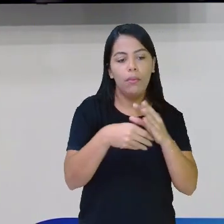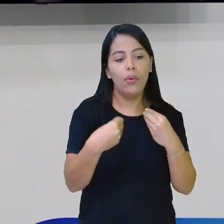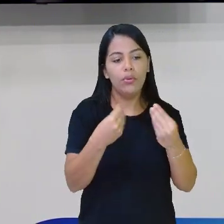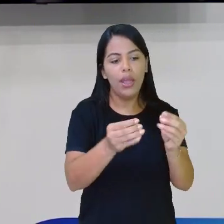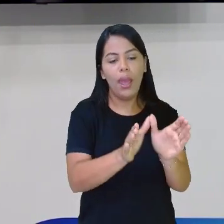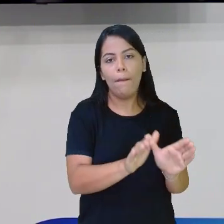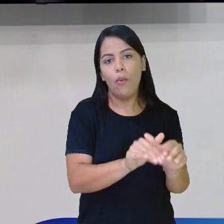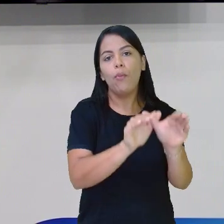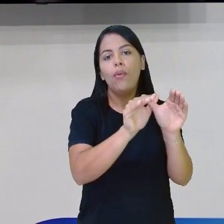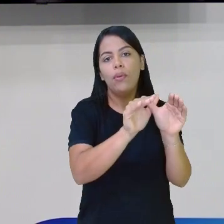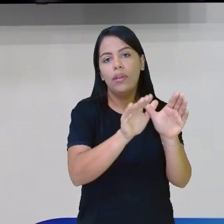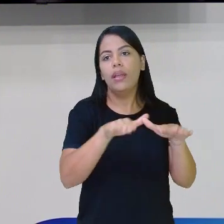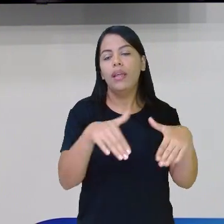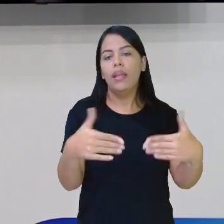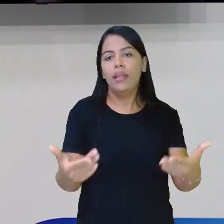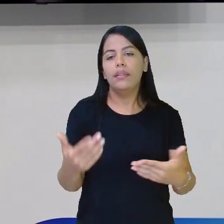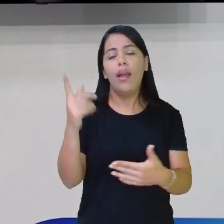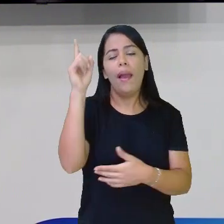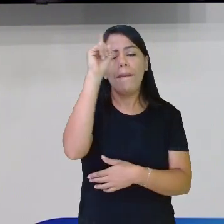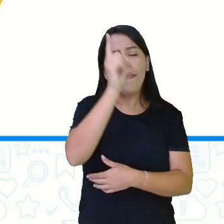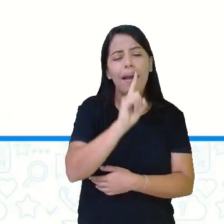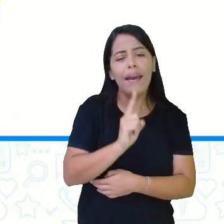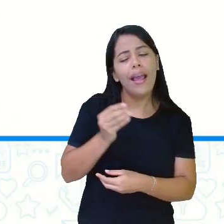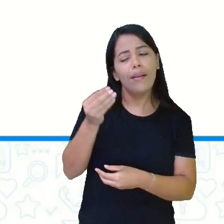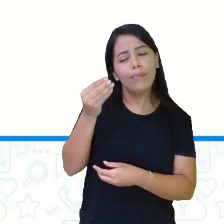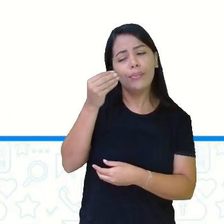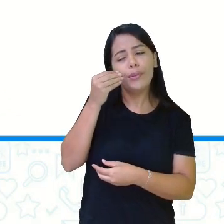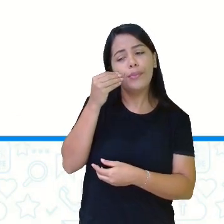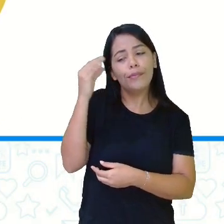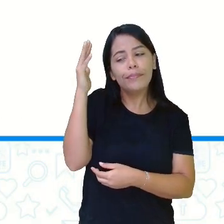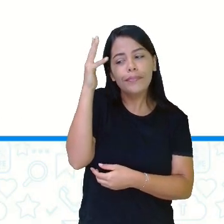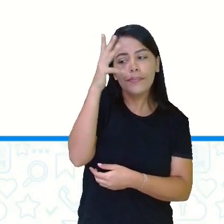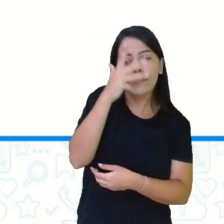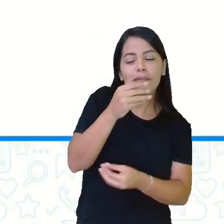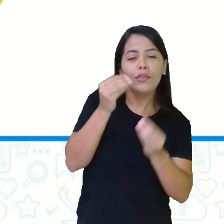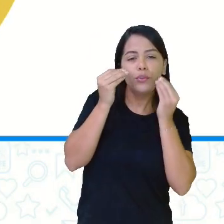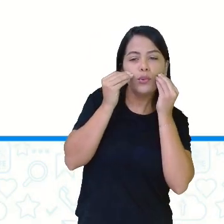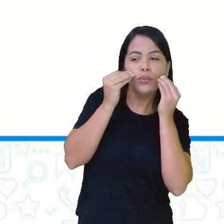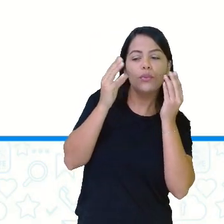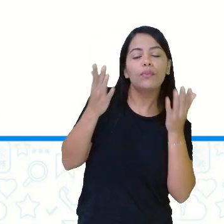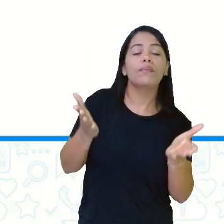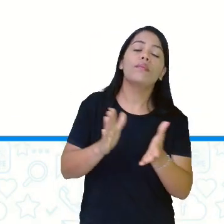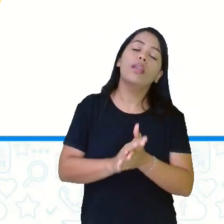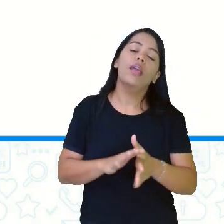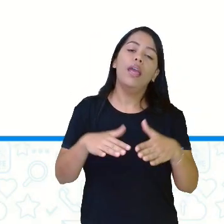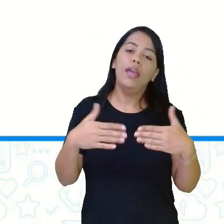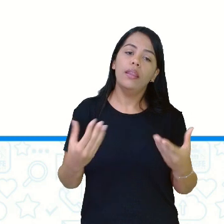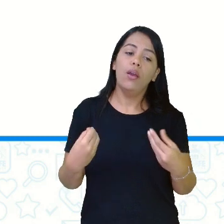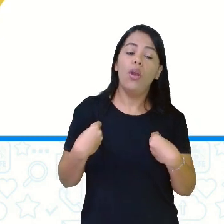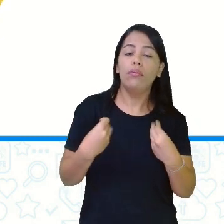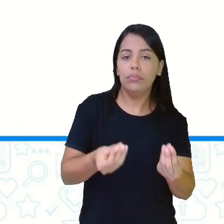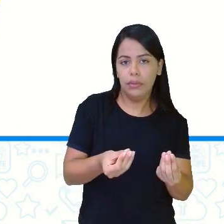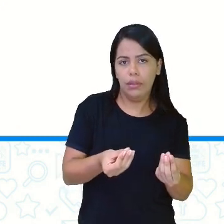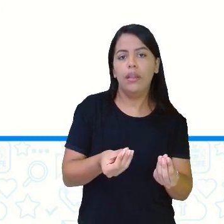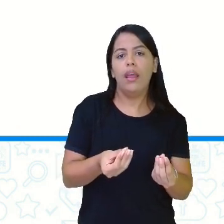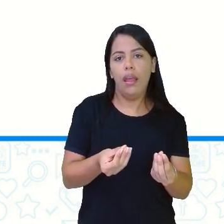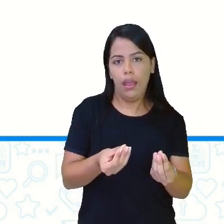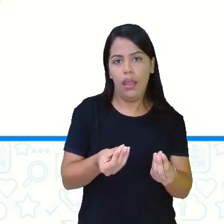As amarelinhas são tão bonitinhas, então bonitinhas tá dando qualidade às borboletas